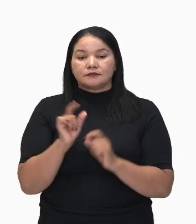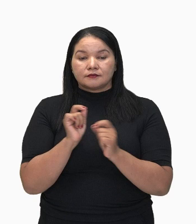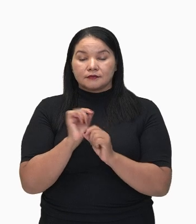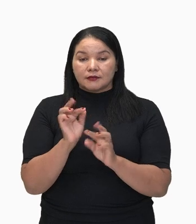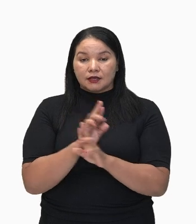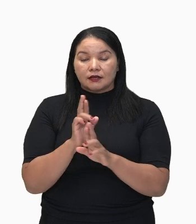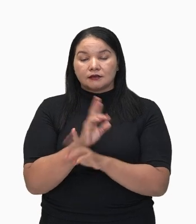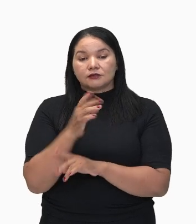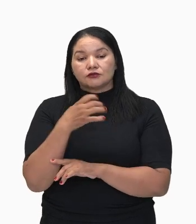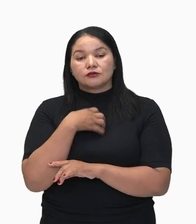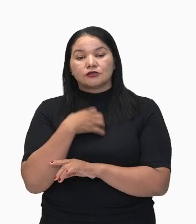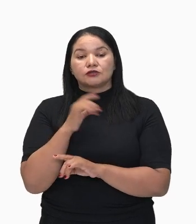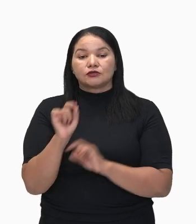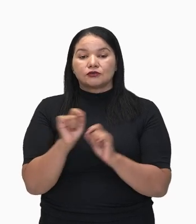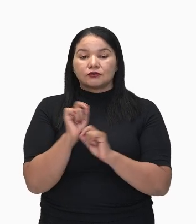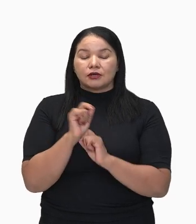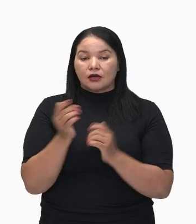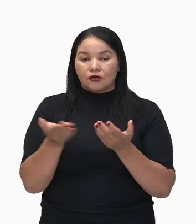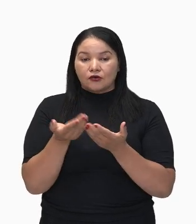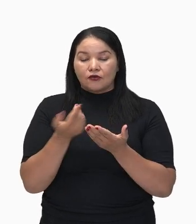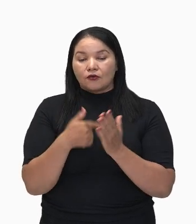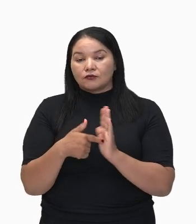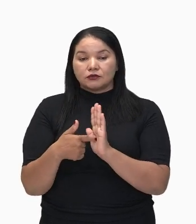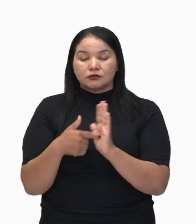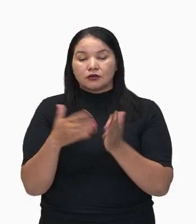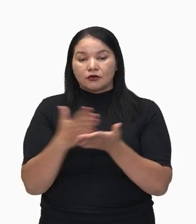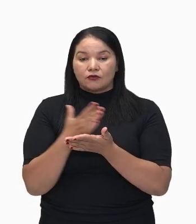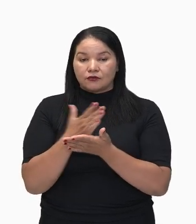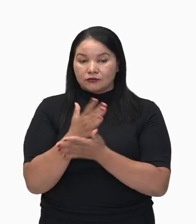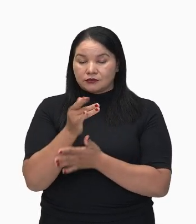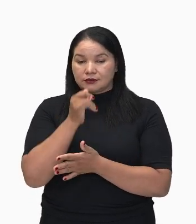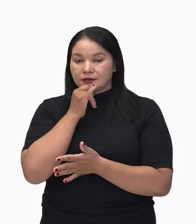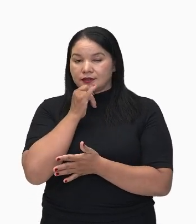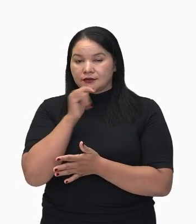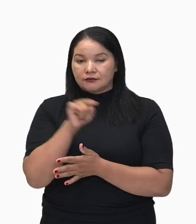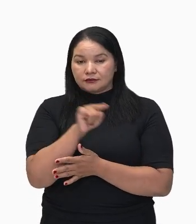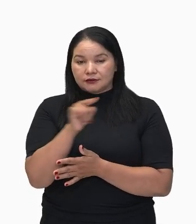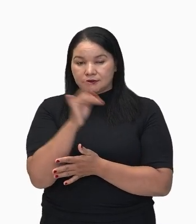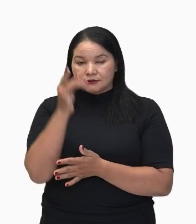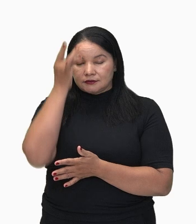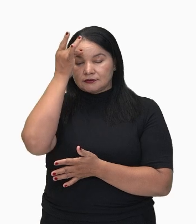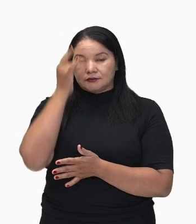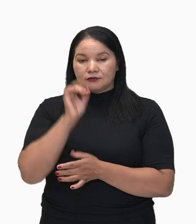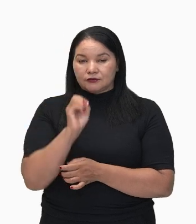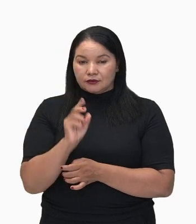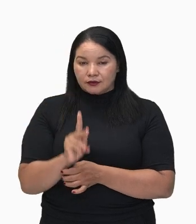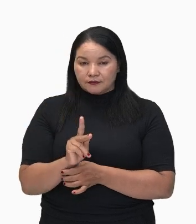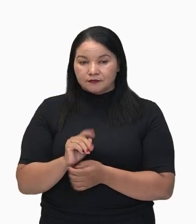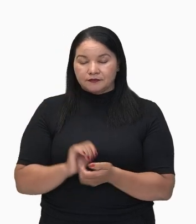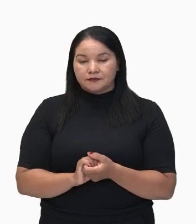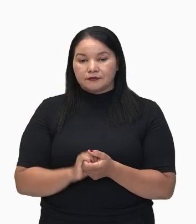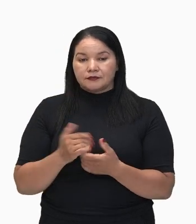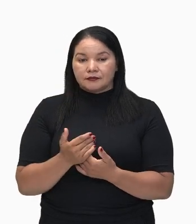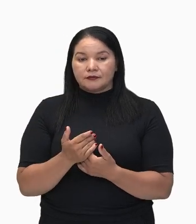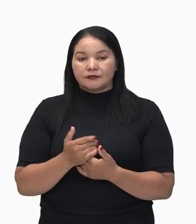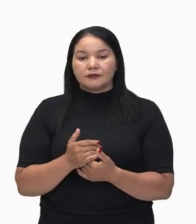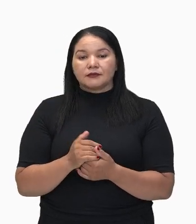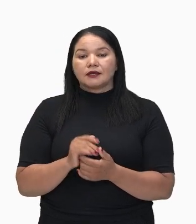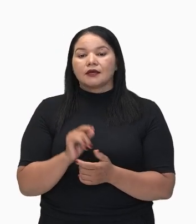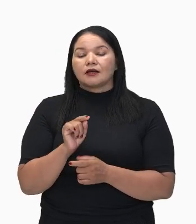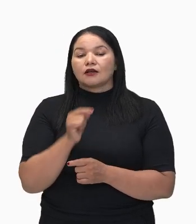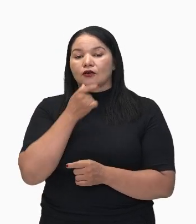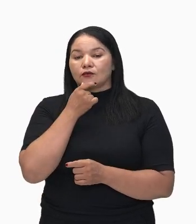de sentidos. Agora vou indicar alguns exemplos aqui para você memorizar. Olha só. Causa, por exemplo. Ele ganhou